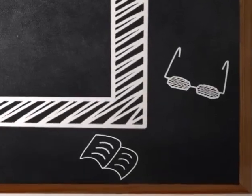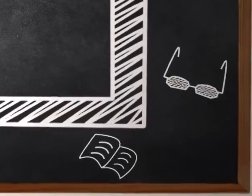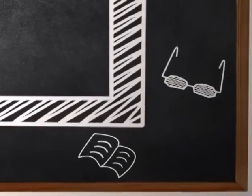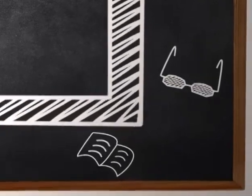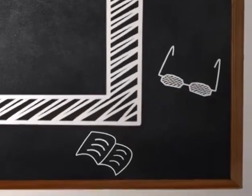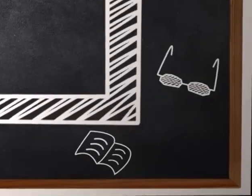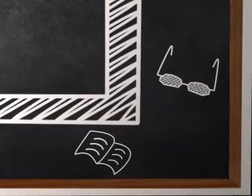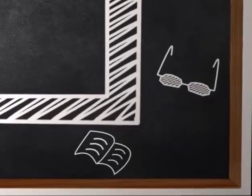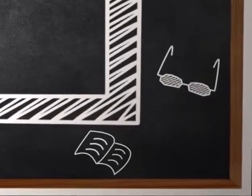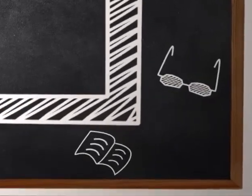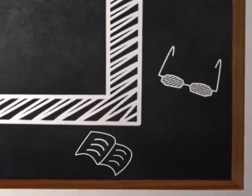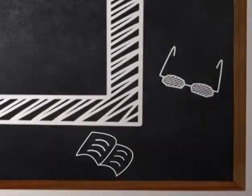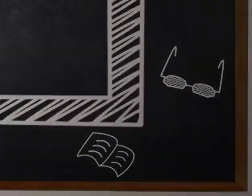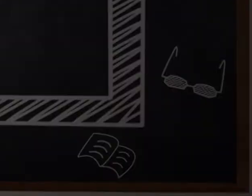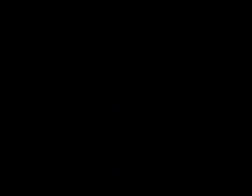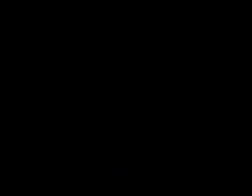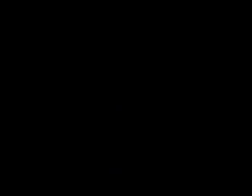Bom estudo